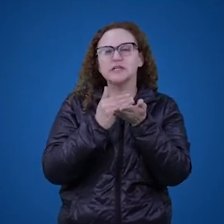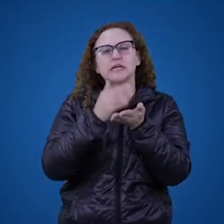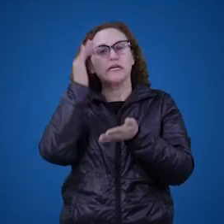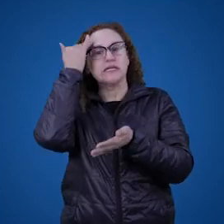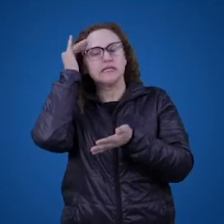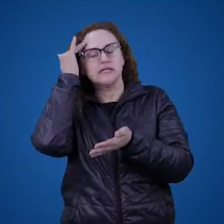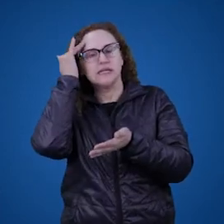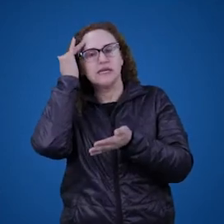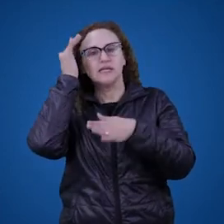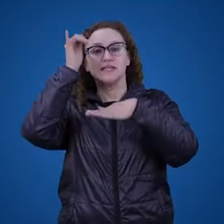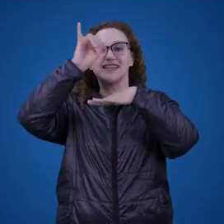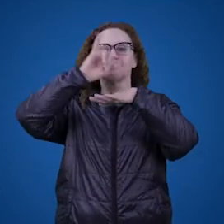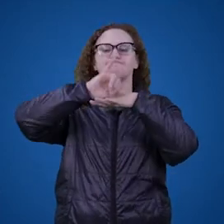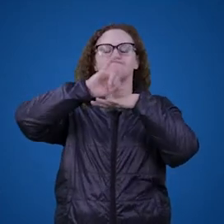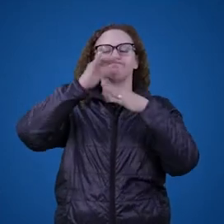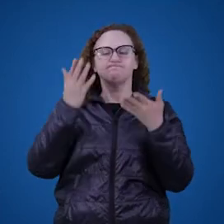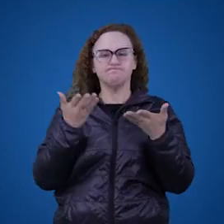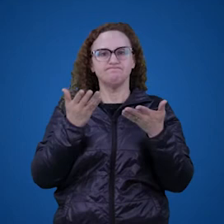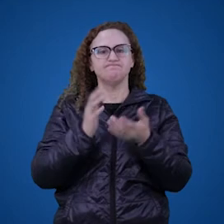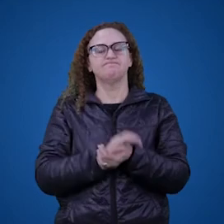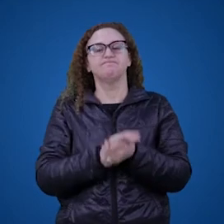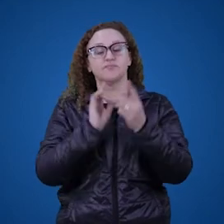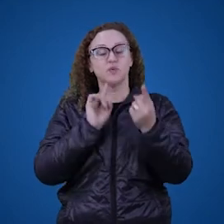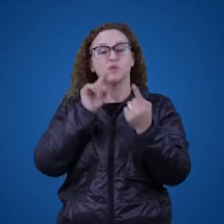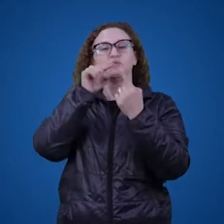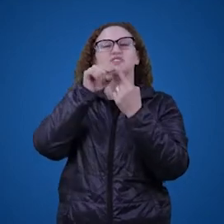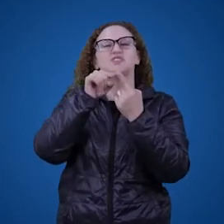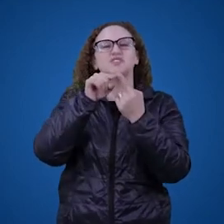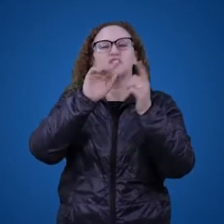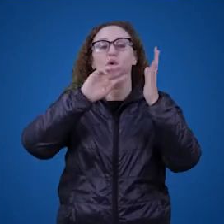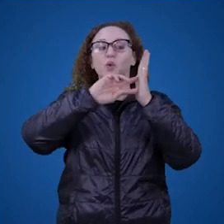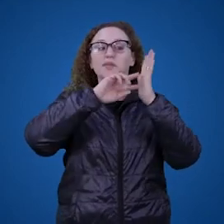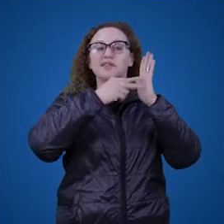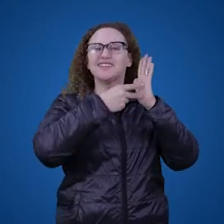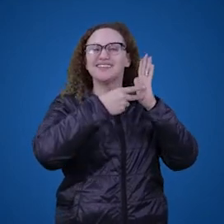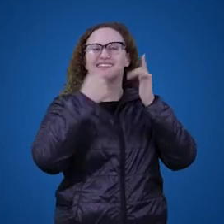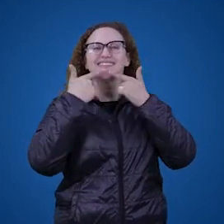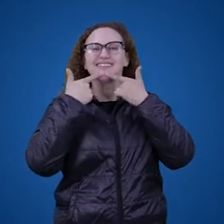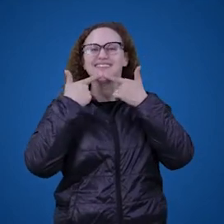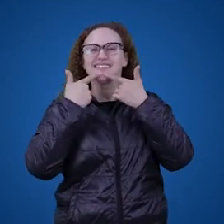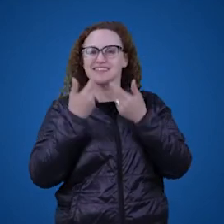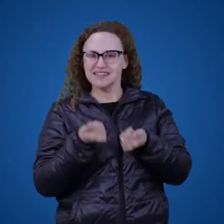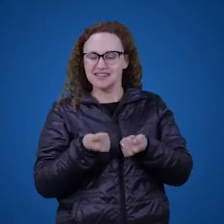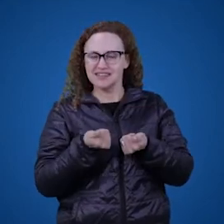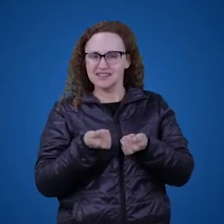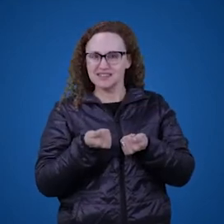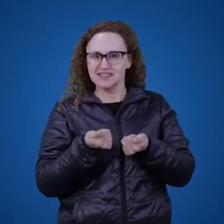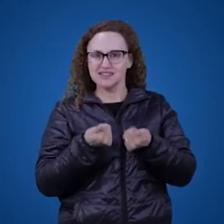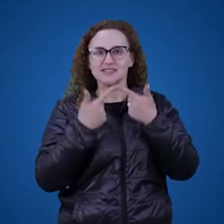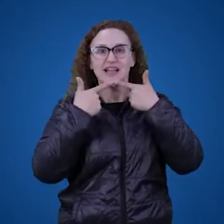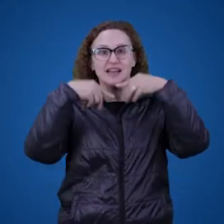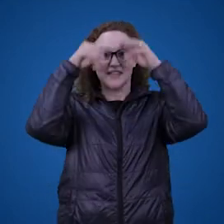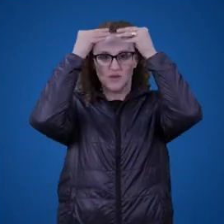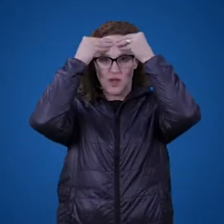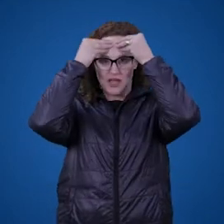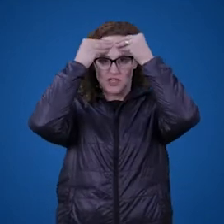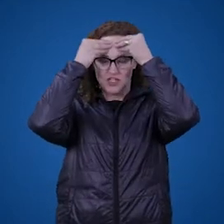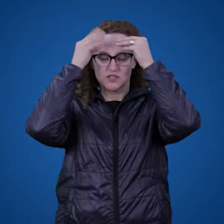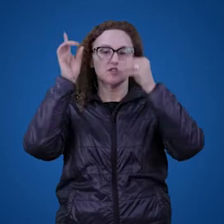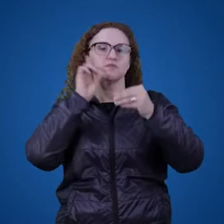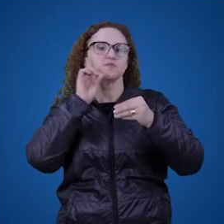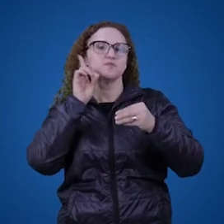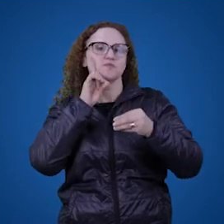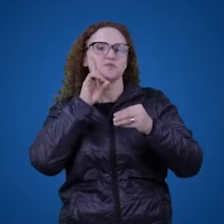ideia central dos teóricos do uso, qual seja o significado da linguagem, é dado no nosso uso cotidiano em